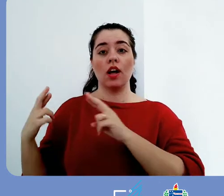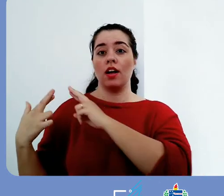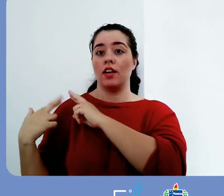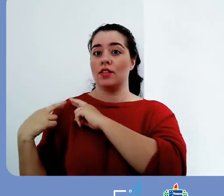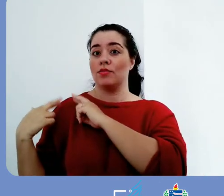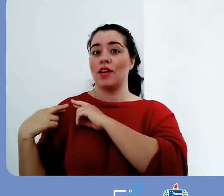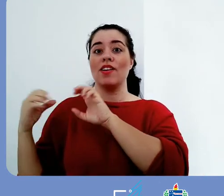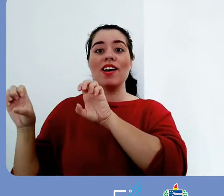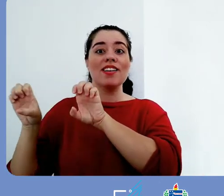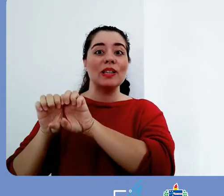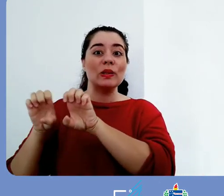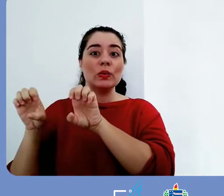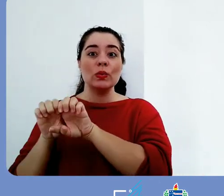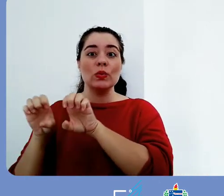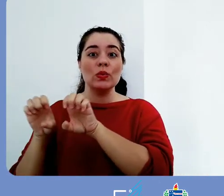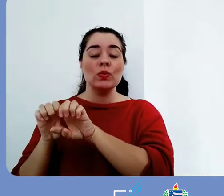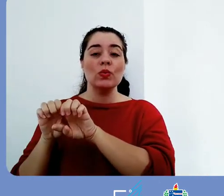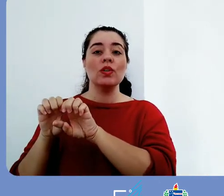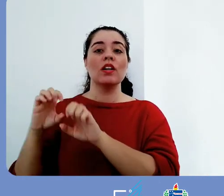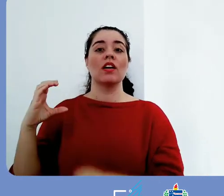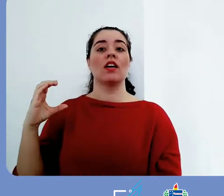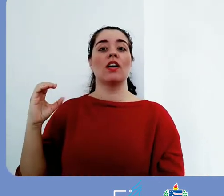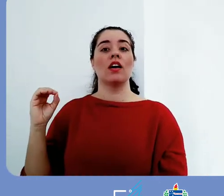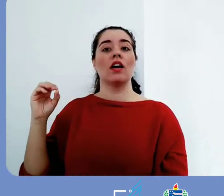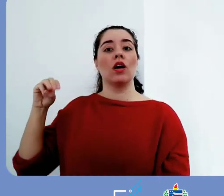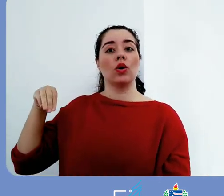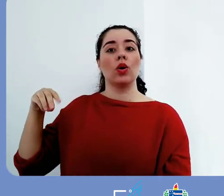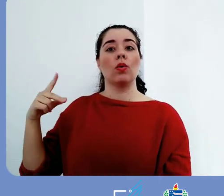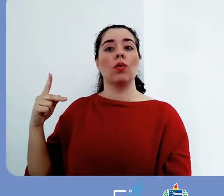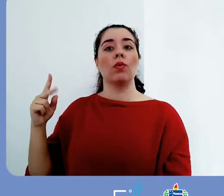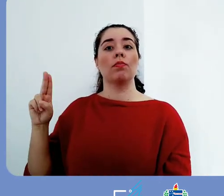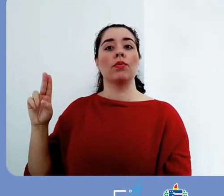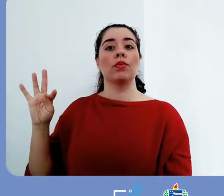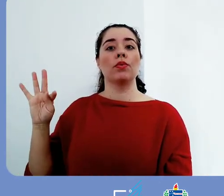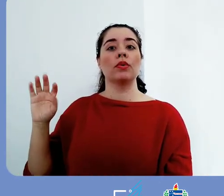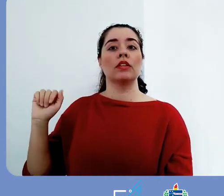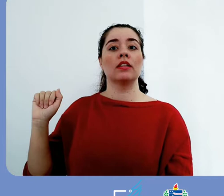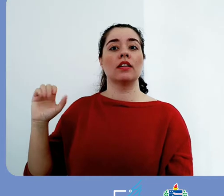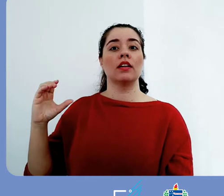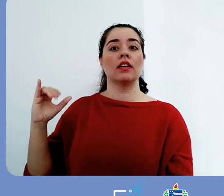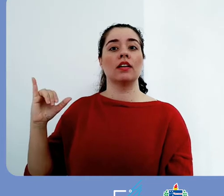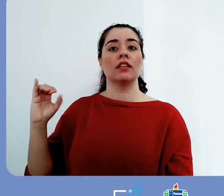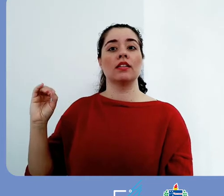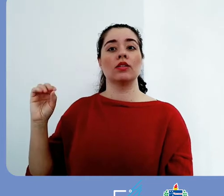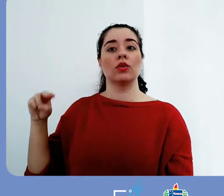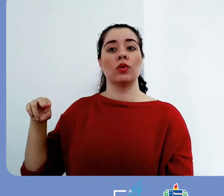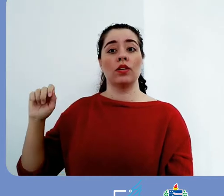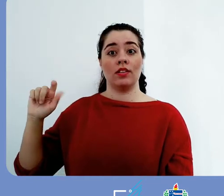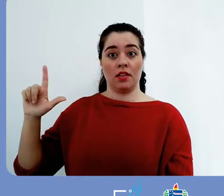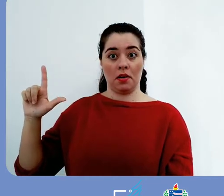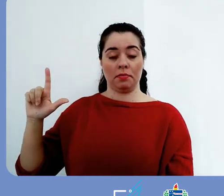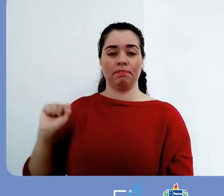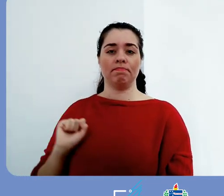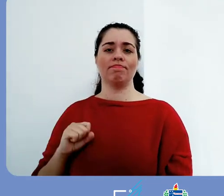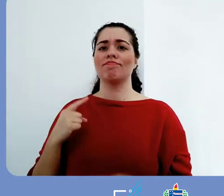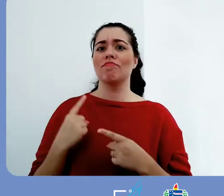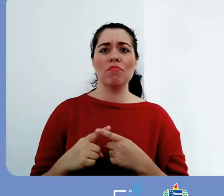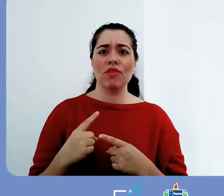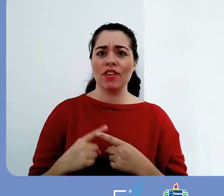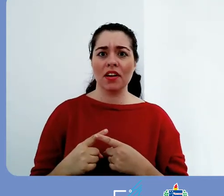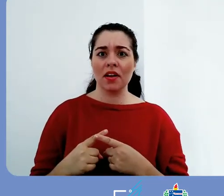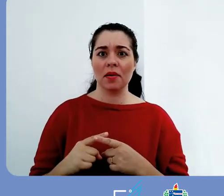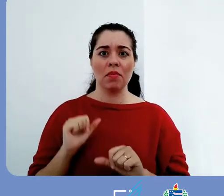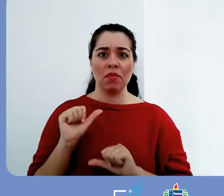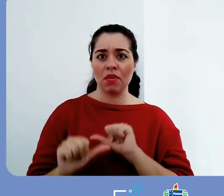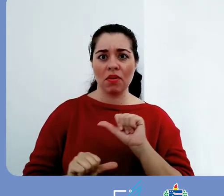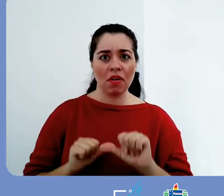ficou responsável com a infraestrutura computacional. Essa mudança, ela ocorreu principalmente porque é a